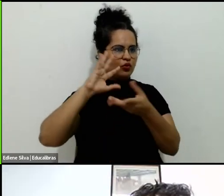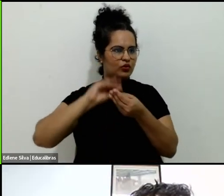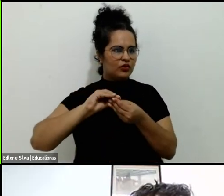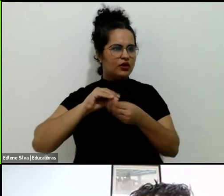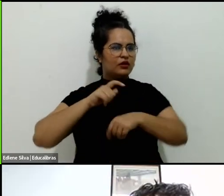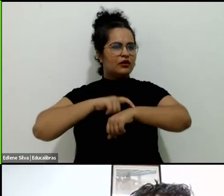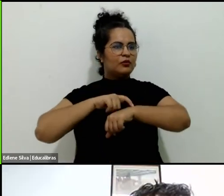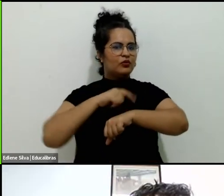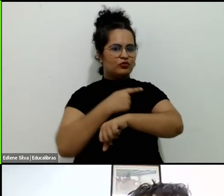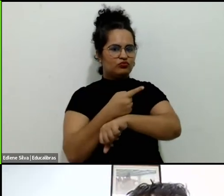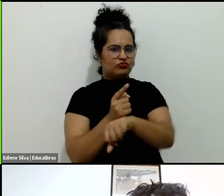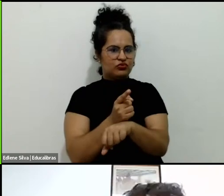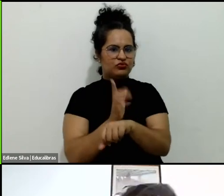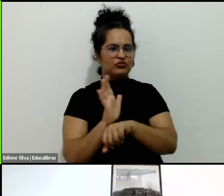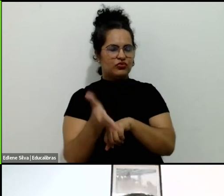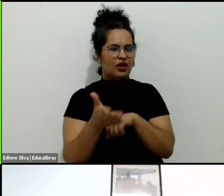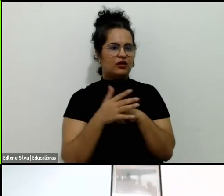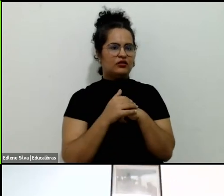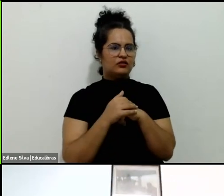pouquinho do tempo.